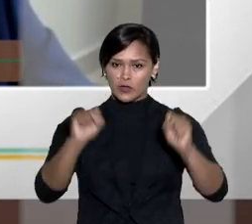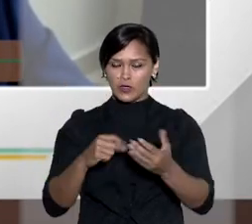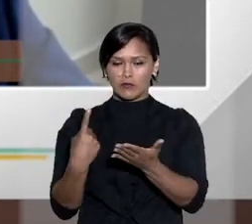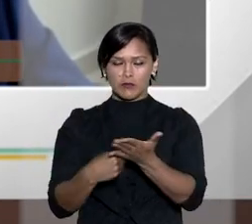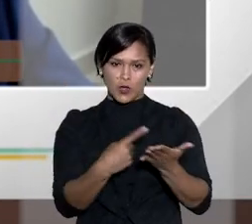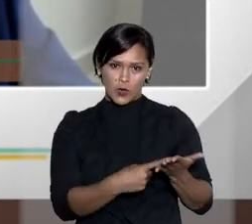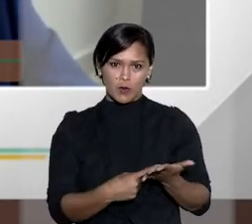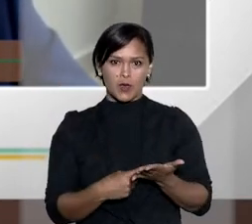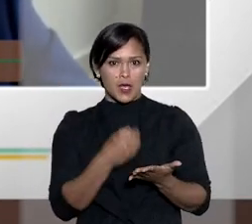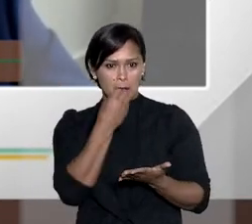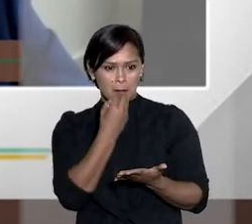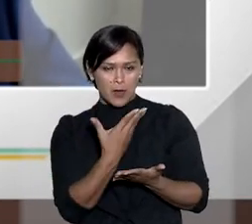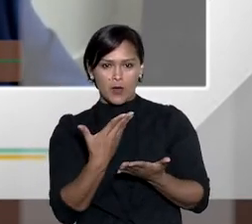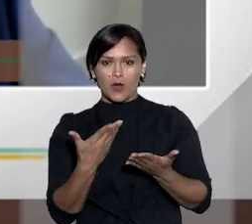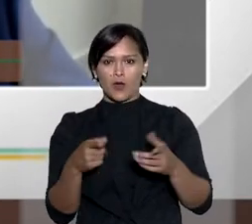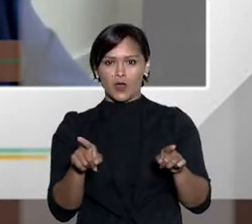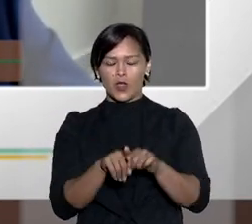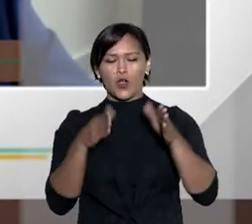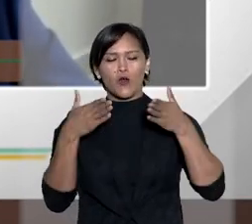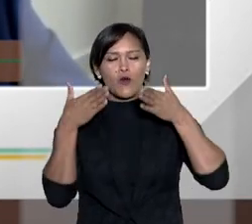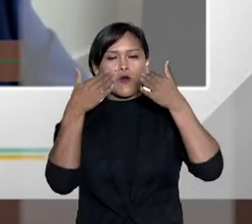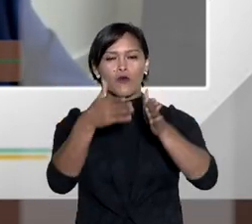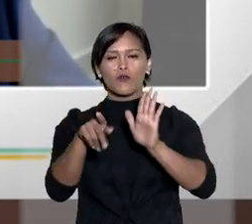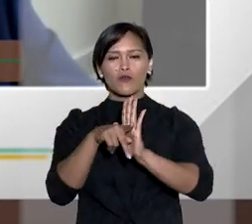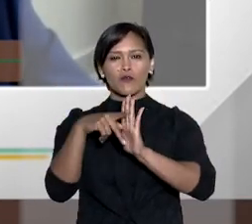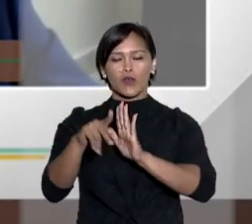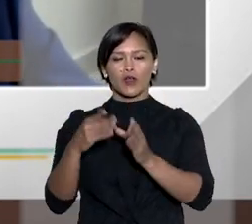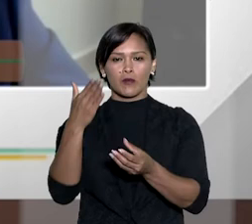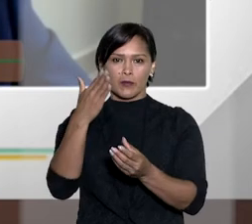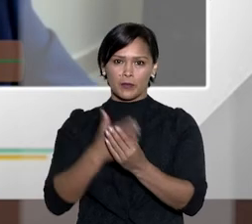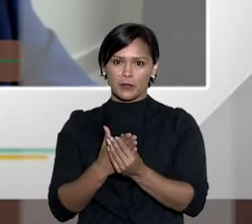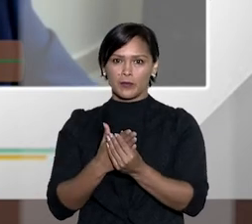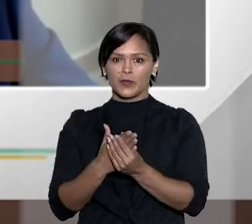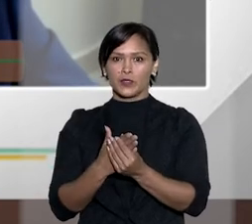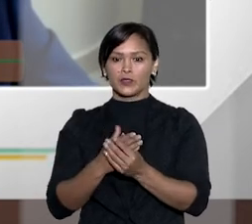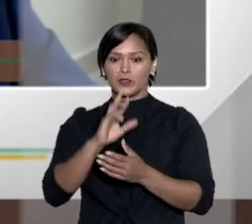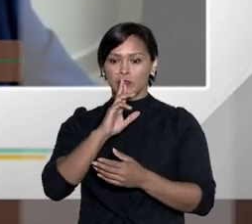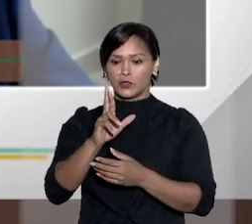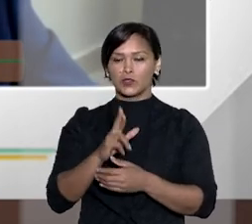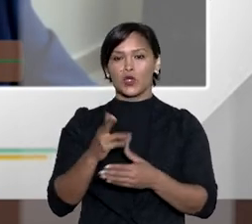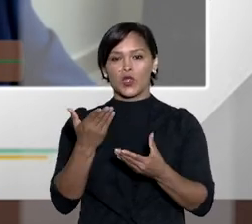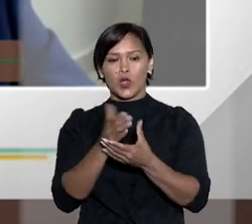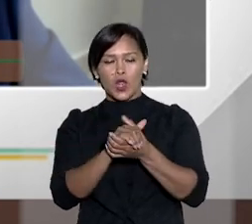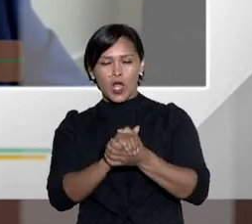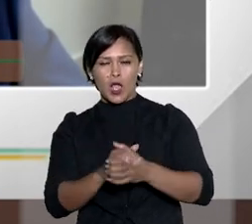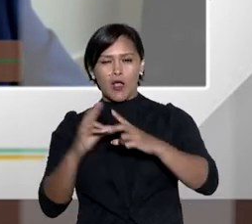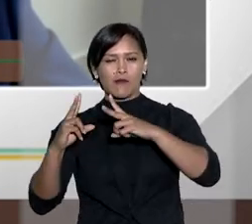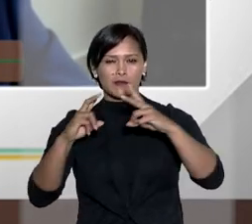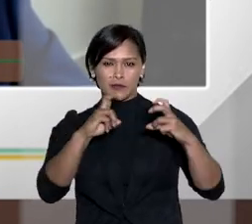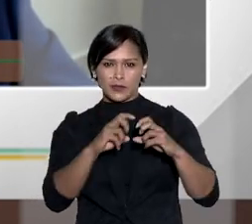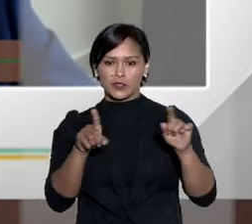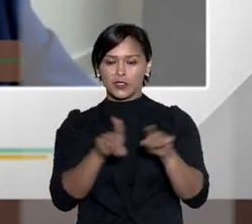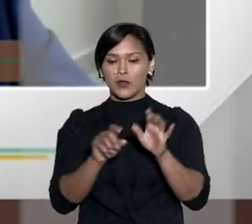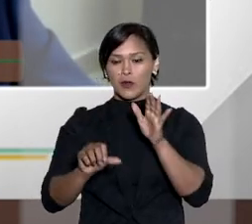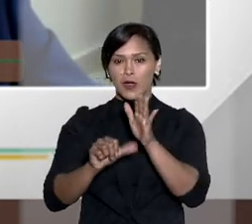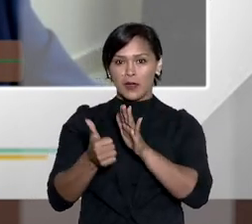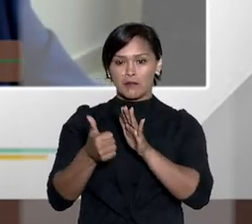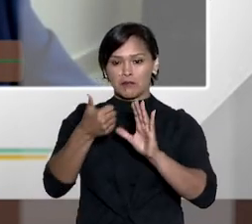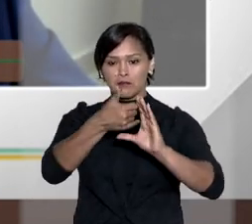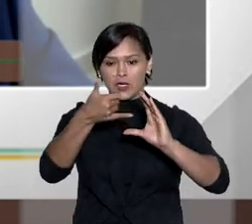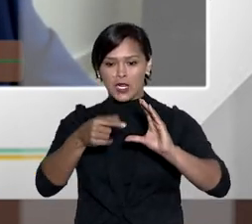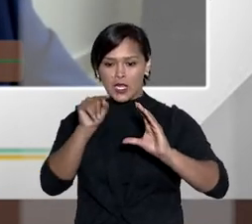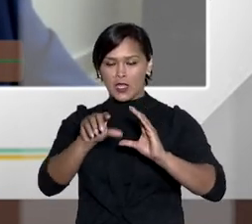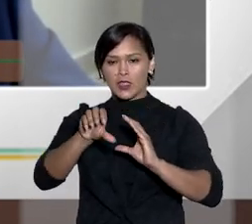9099 resgatou a ideia do sistema de conciliação e colocou no foco do processo e da solução do